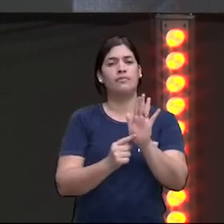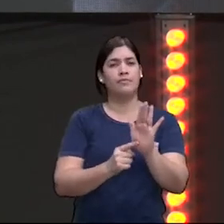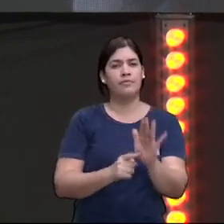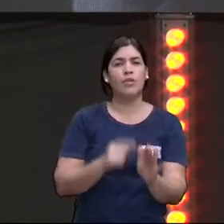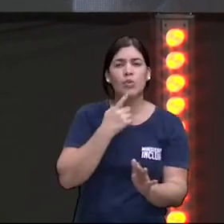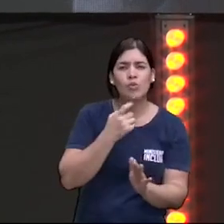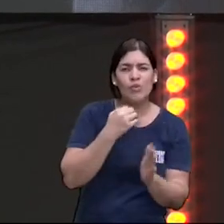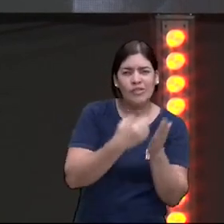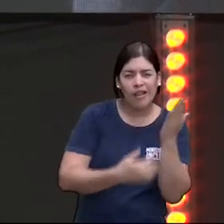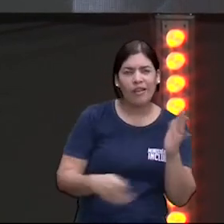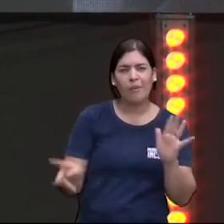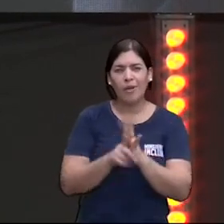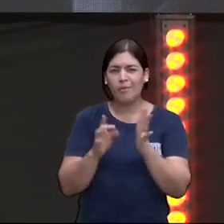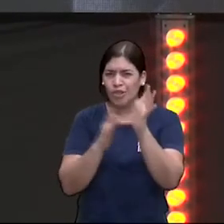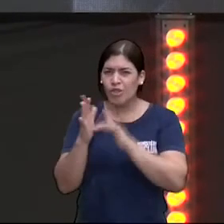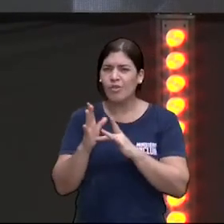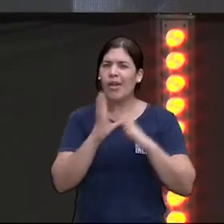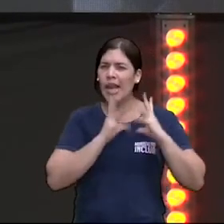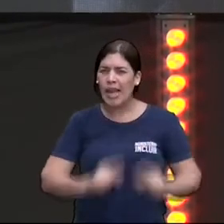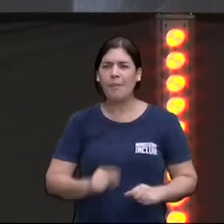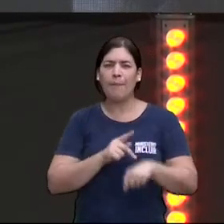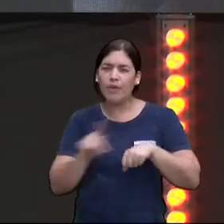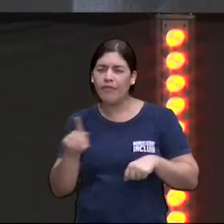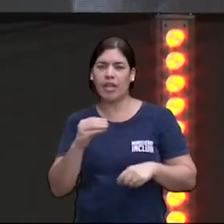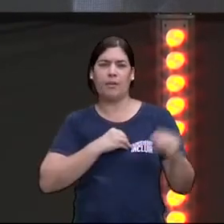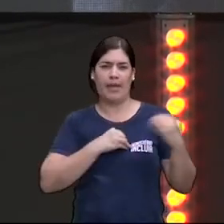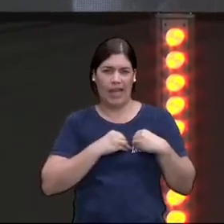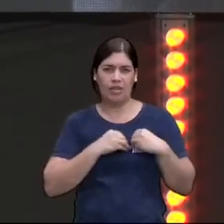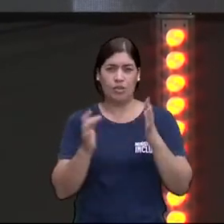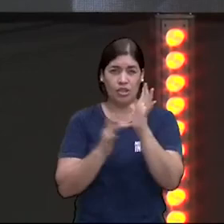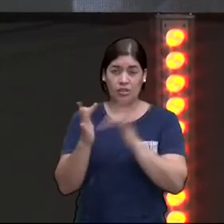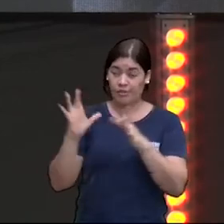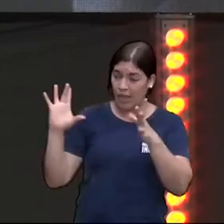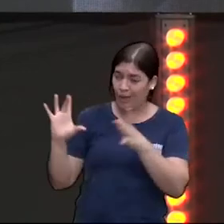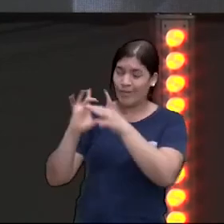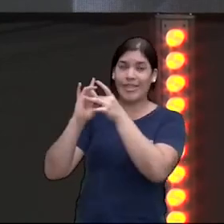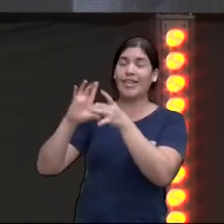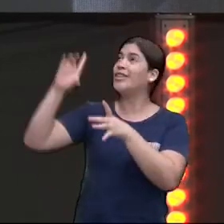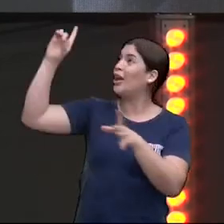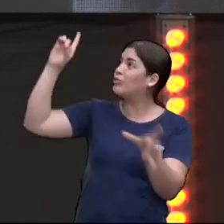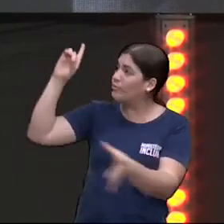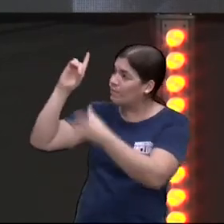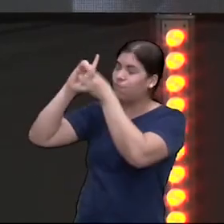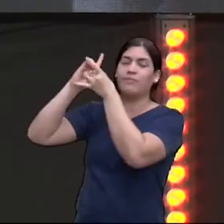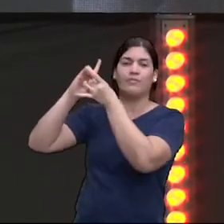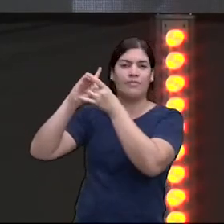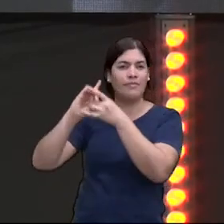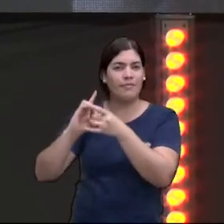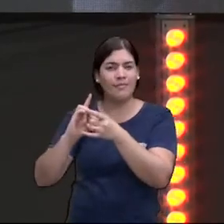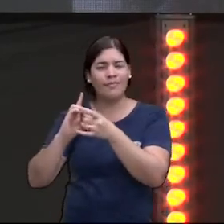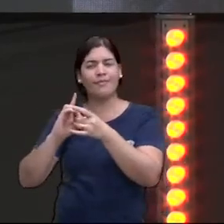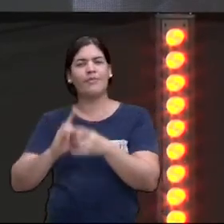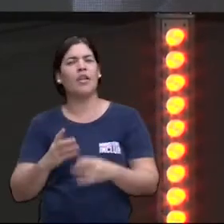Deus em Cristo nos reconcilia com Deus e a melhor forma de retratar